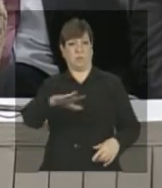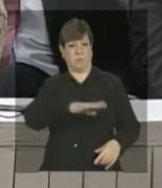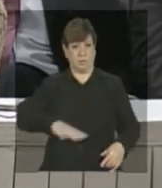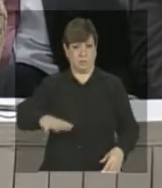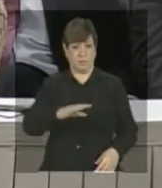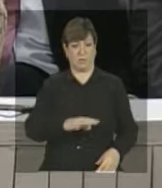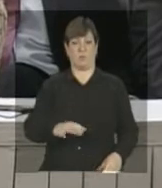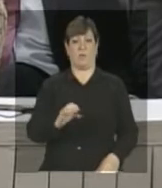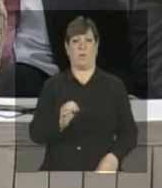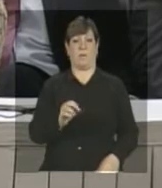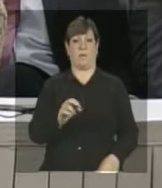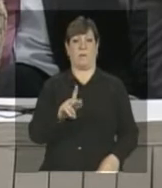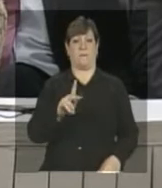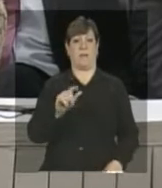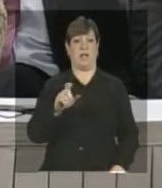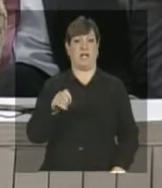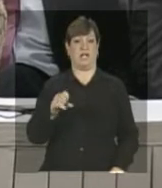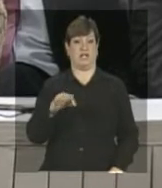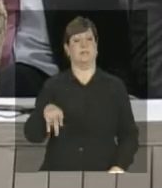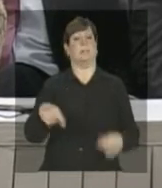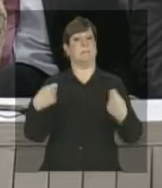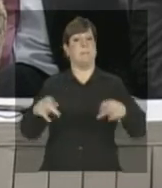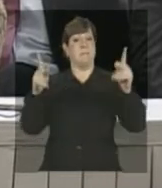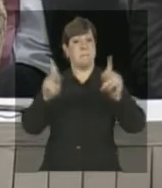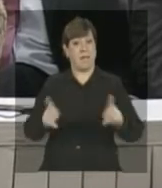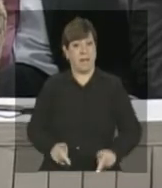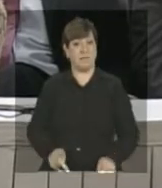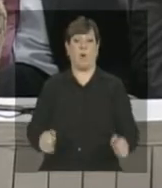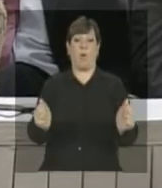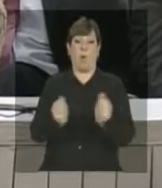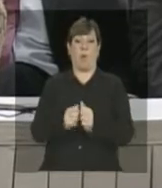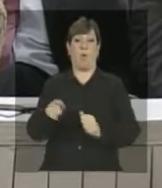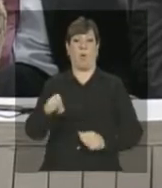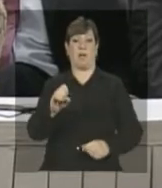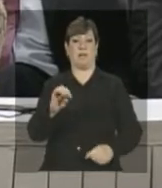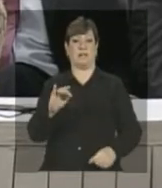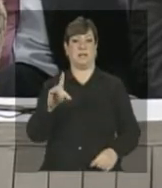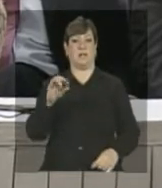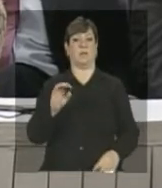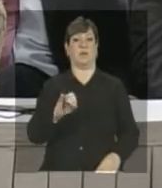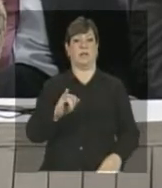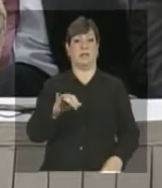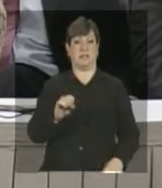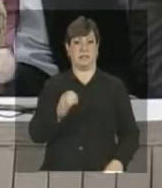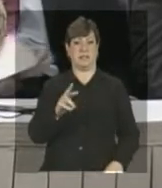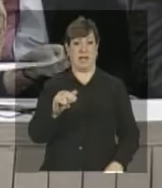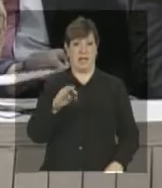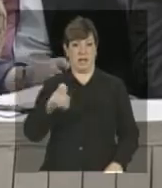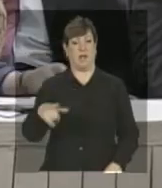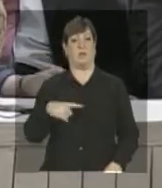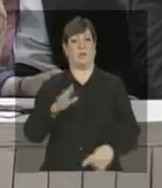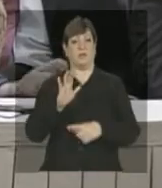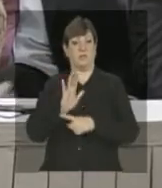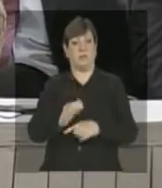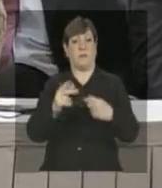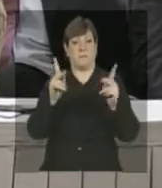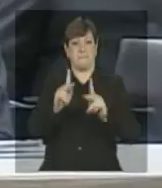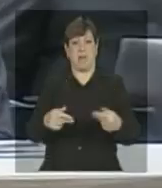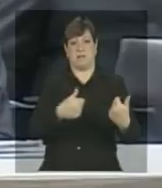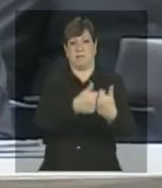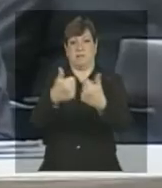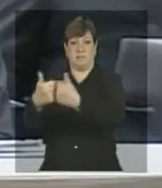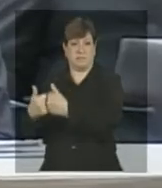e soberano, em convivência pacífica com o Estado de Israel, segura em suas fronteiras e em paz com seus vizinhos.